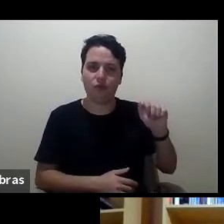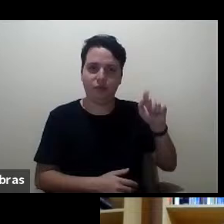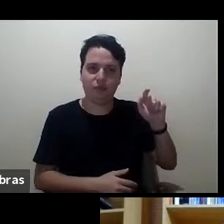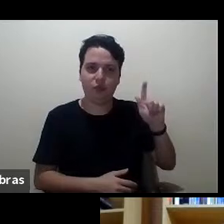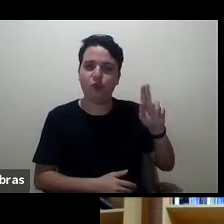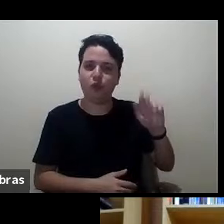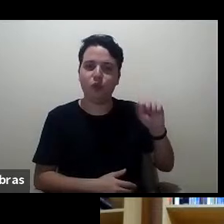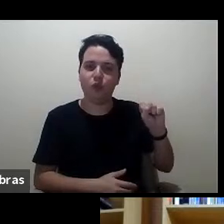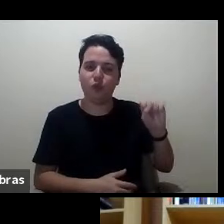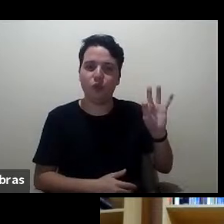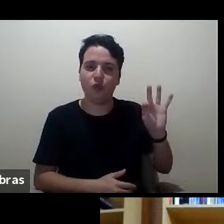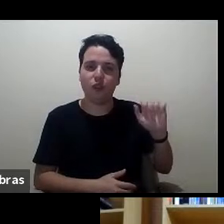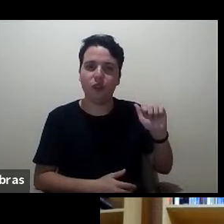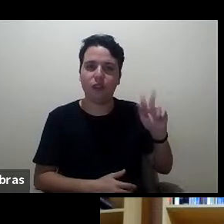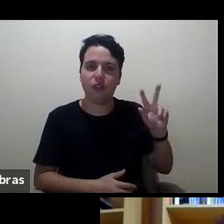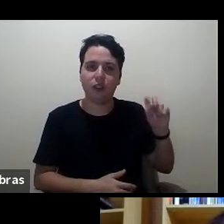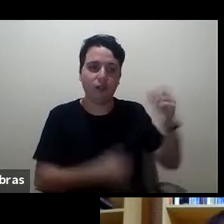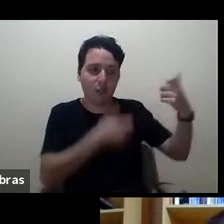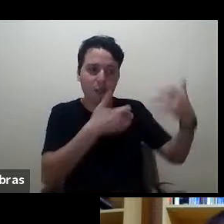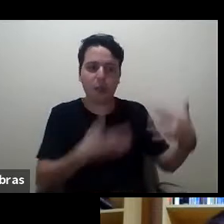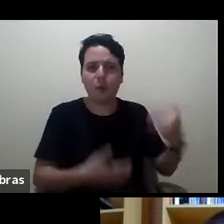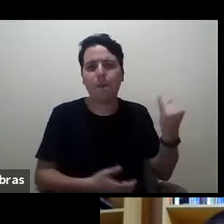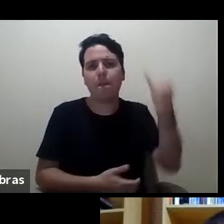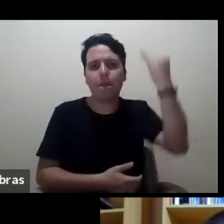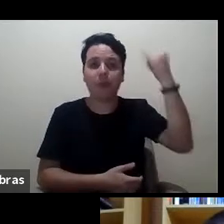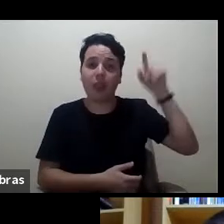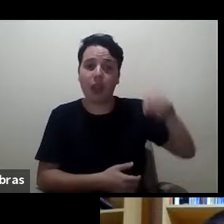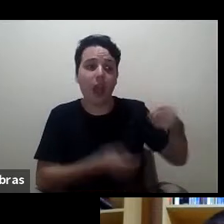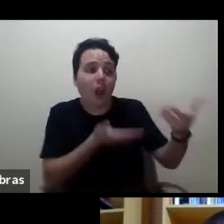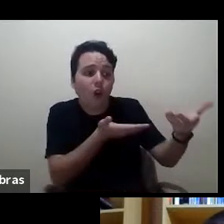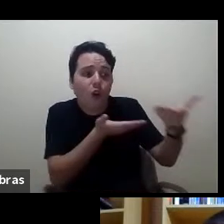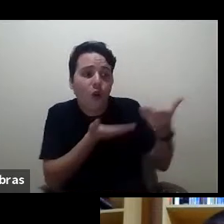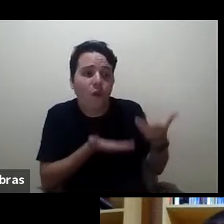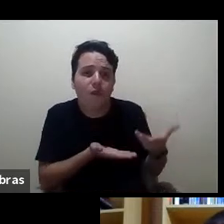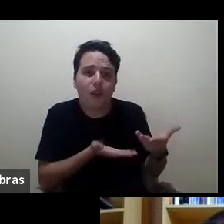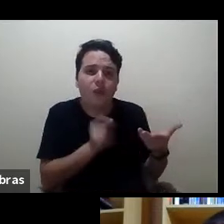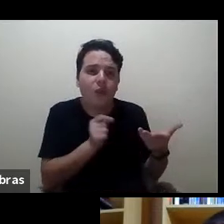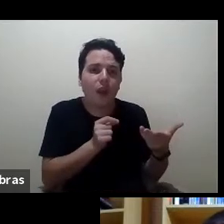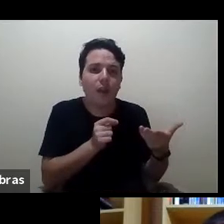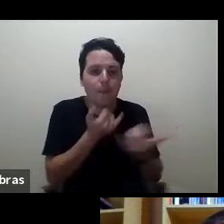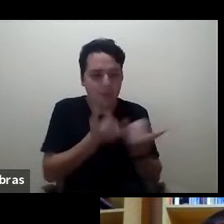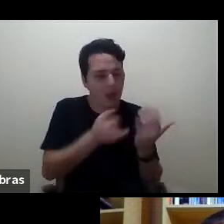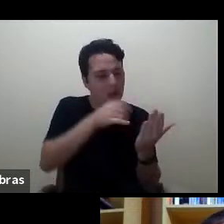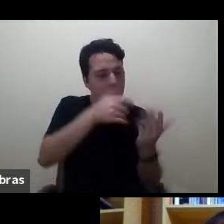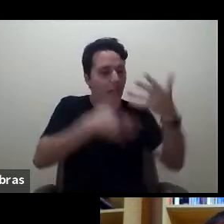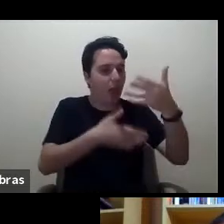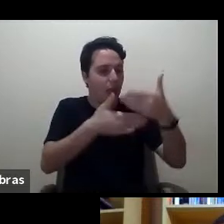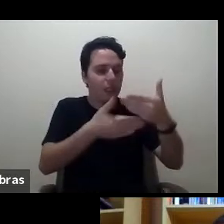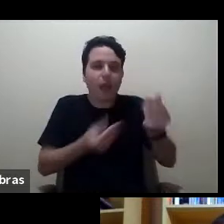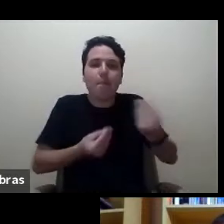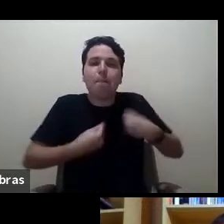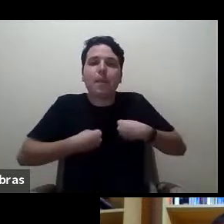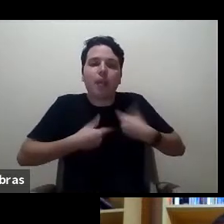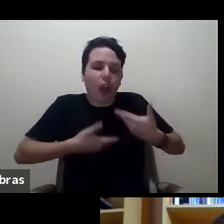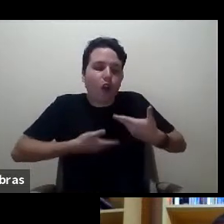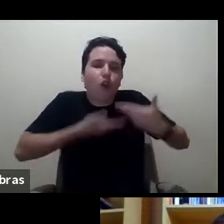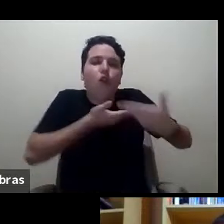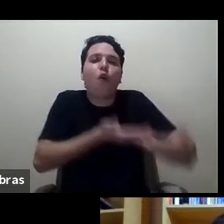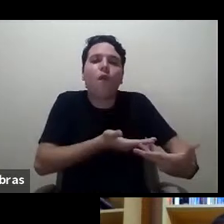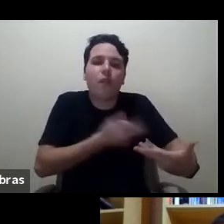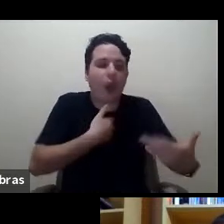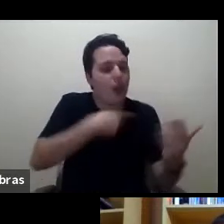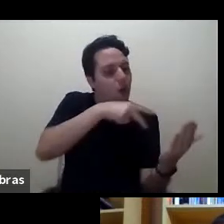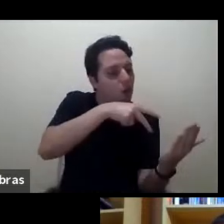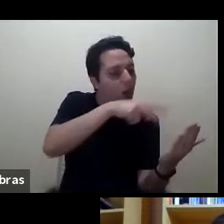vejam a diferença, é o convite para ler o livro e para participar do debate. Essa que a grande questão.